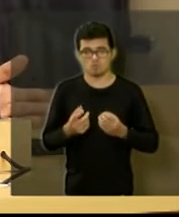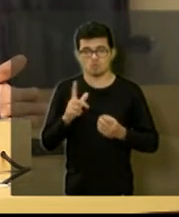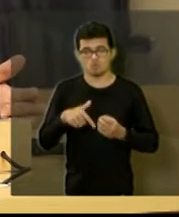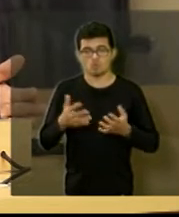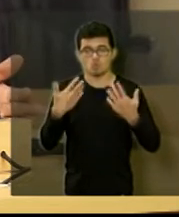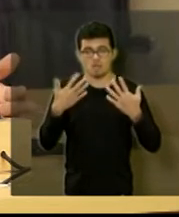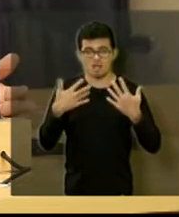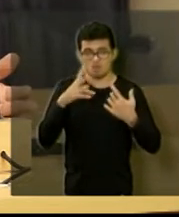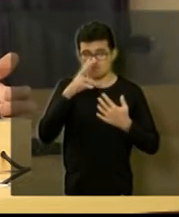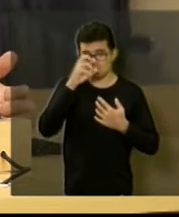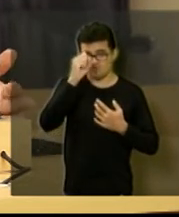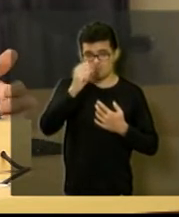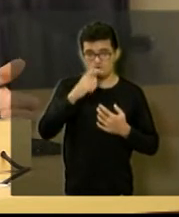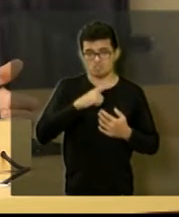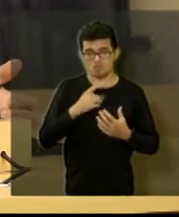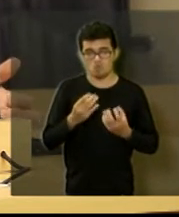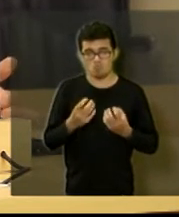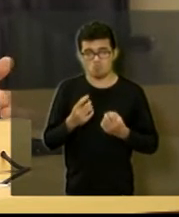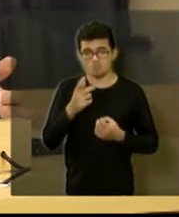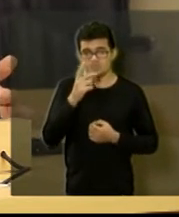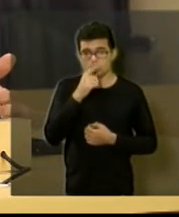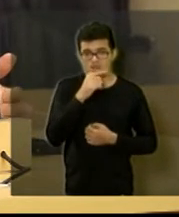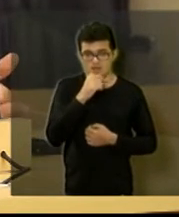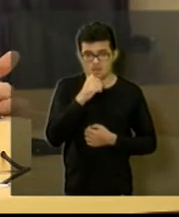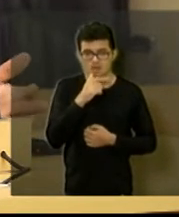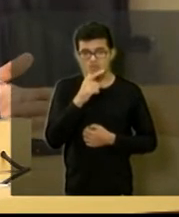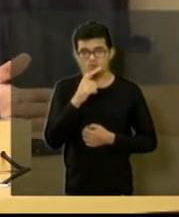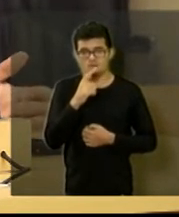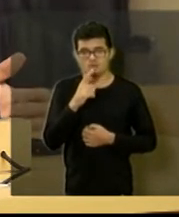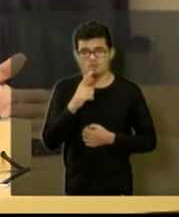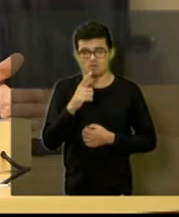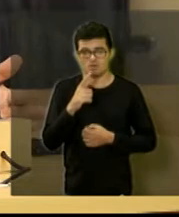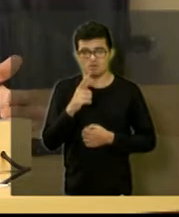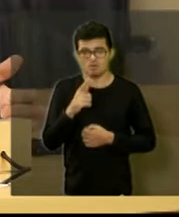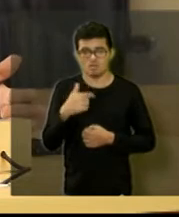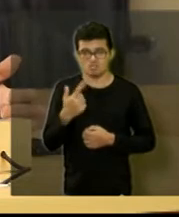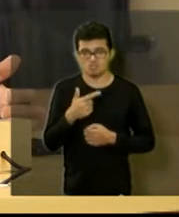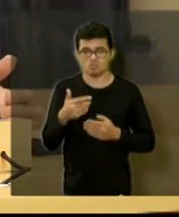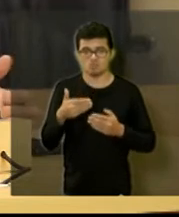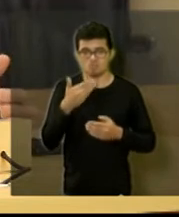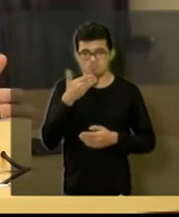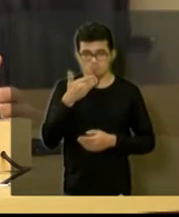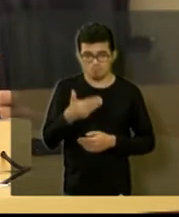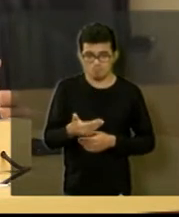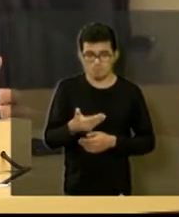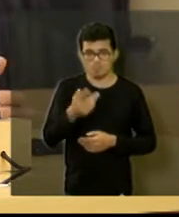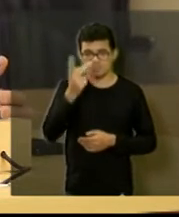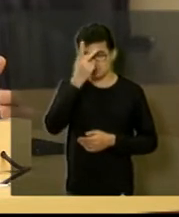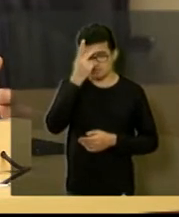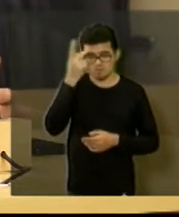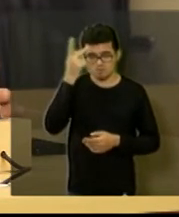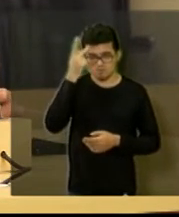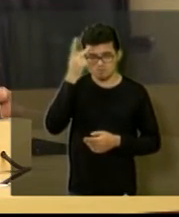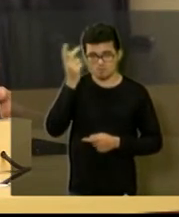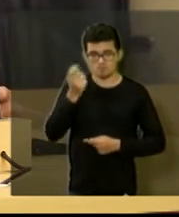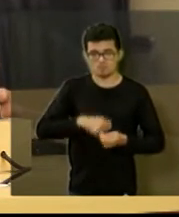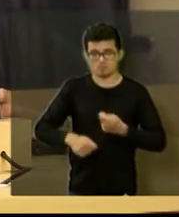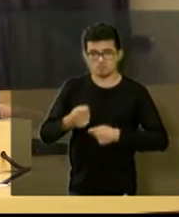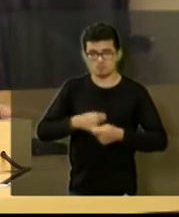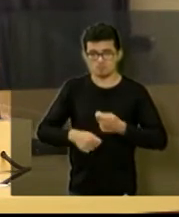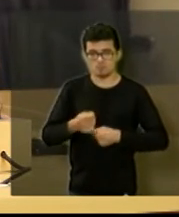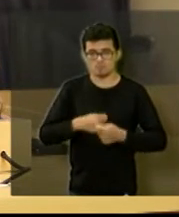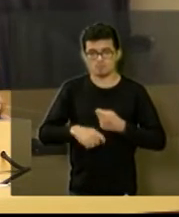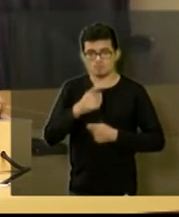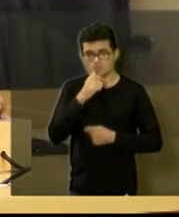demais está sendo usado muita água o pessoal também a gente pede também que as pessoas possam economizar um